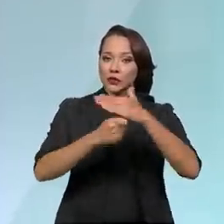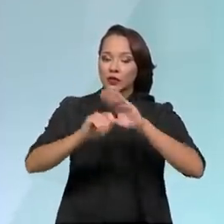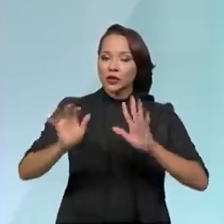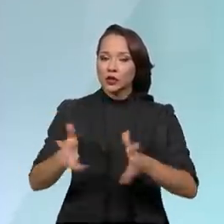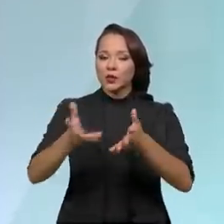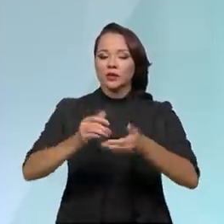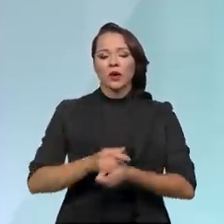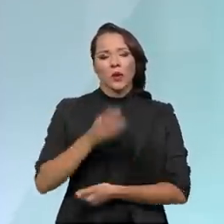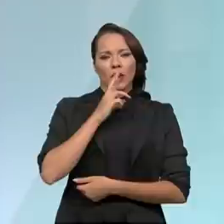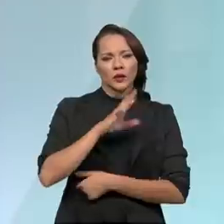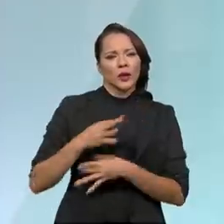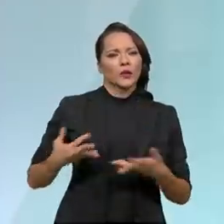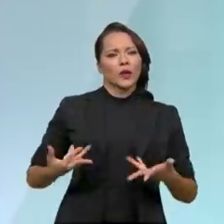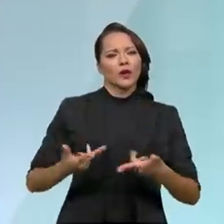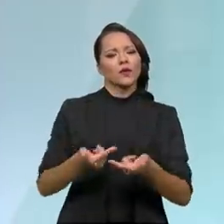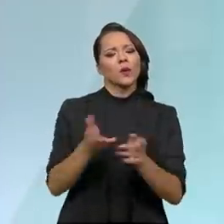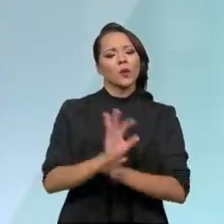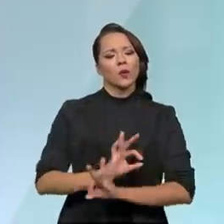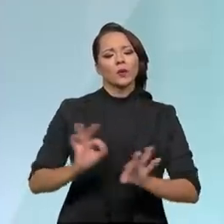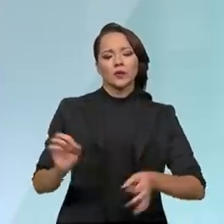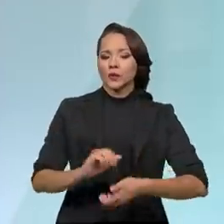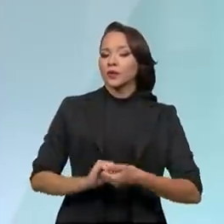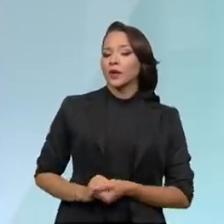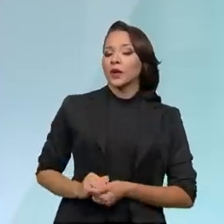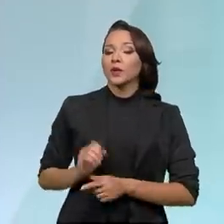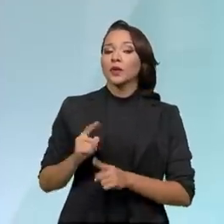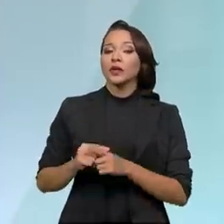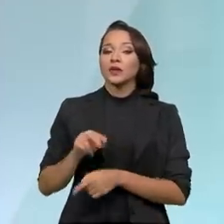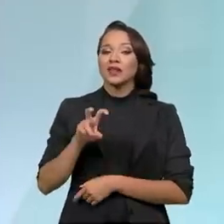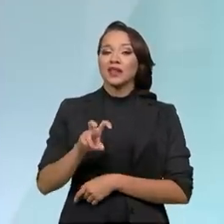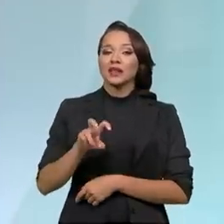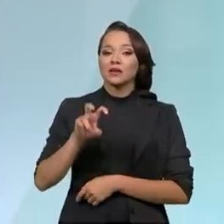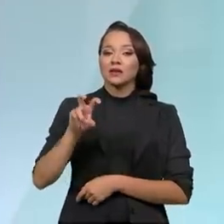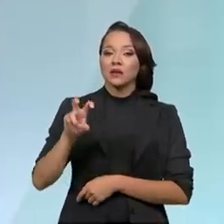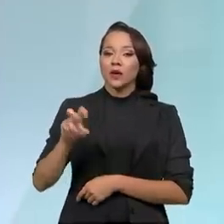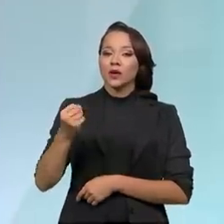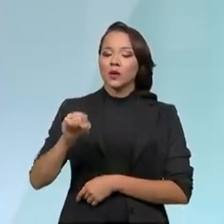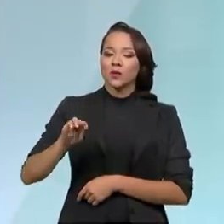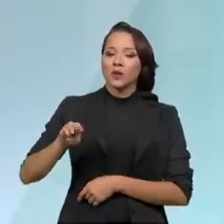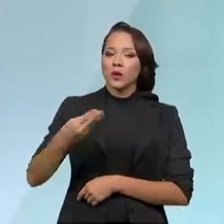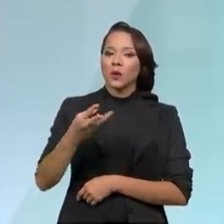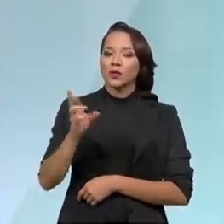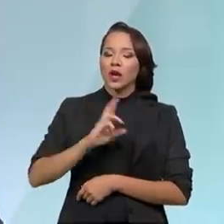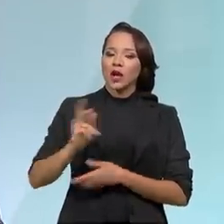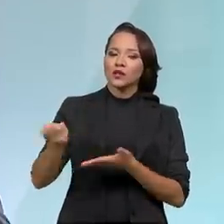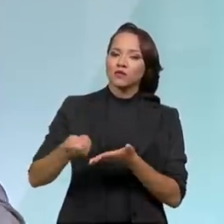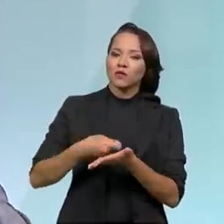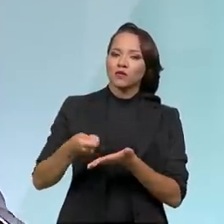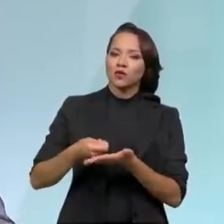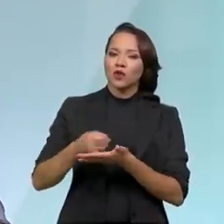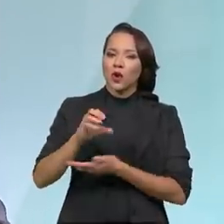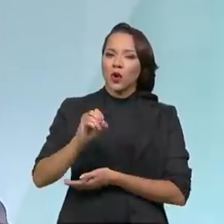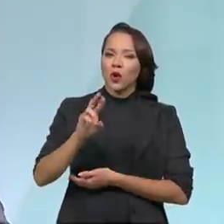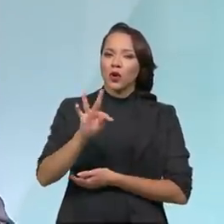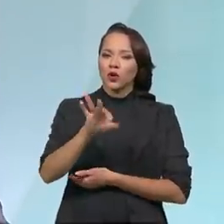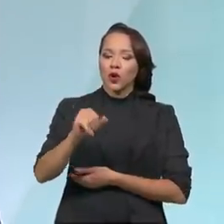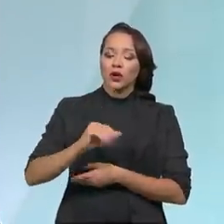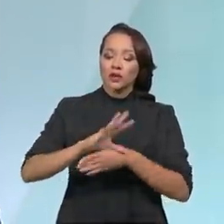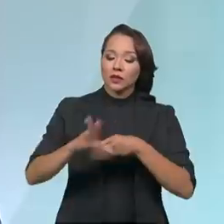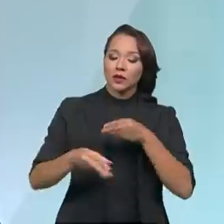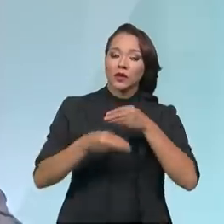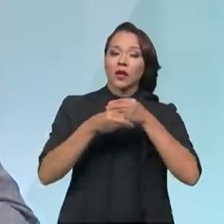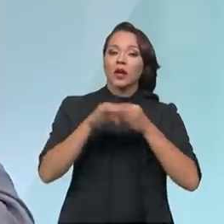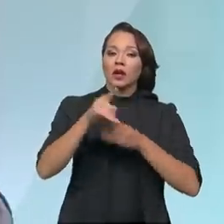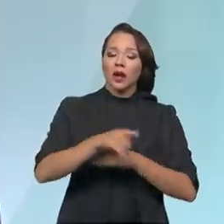resultado maravilhoso, extraordinário, porque foram 558 milhões de reais de outorga, e isso é incorporado ao